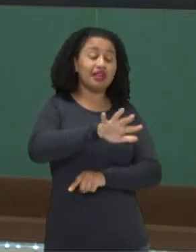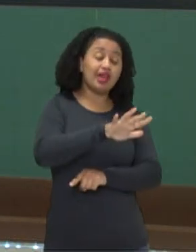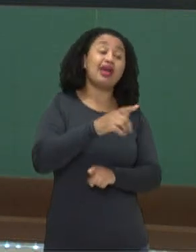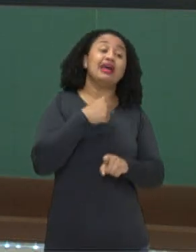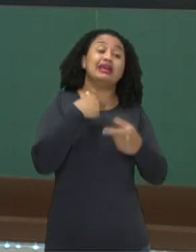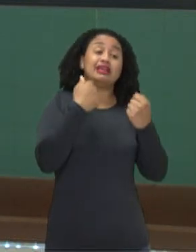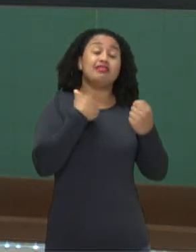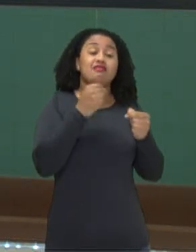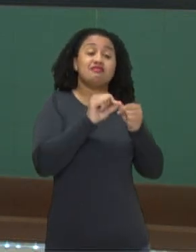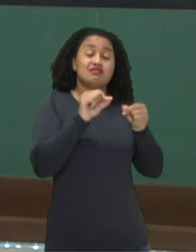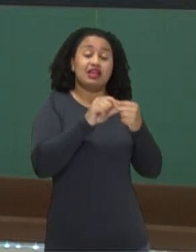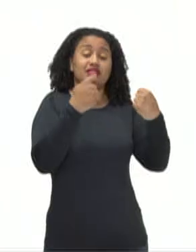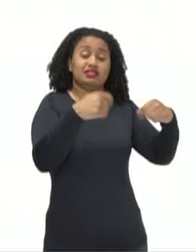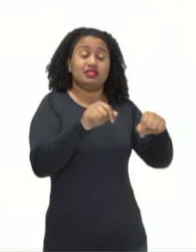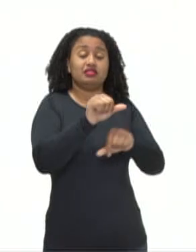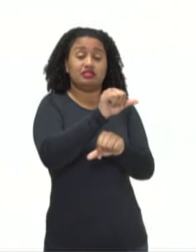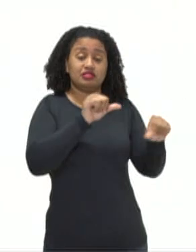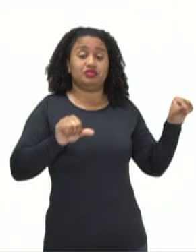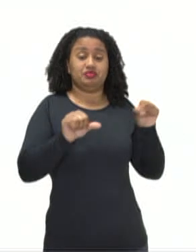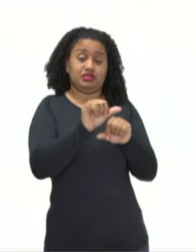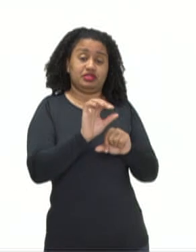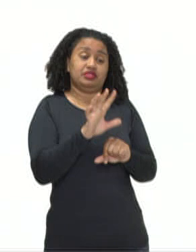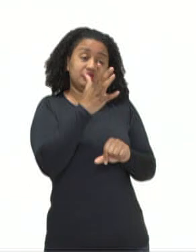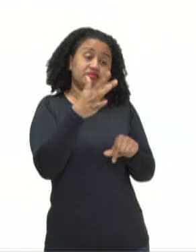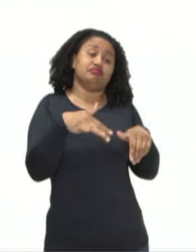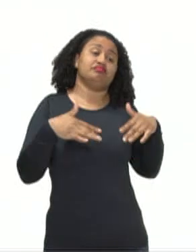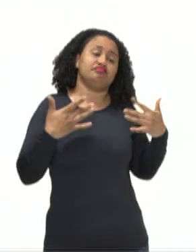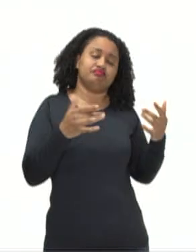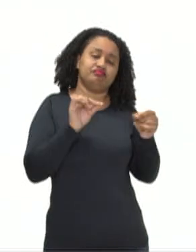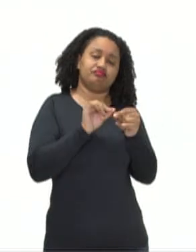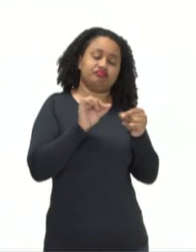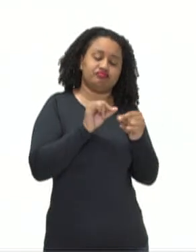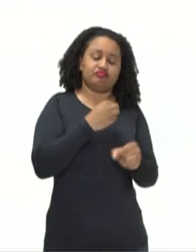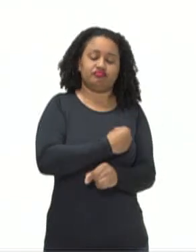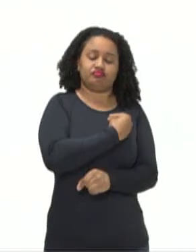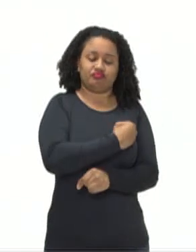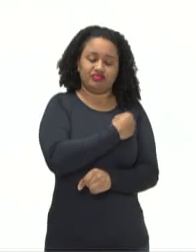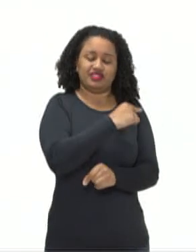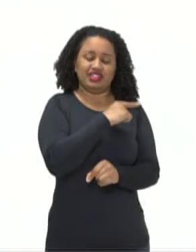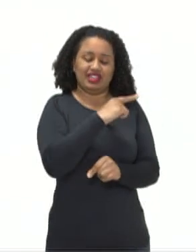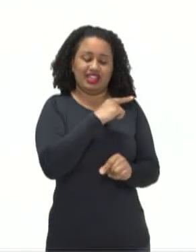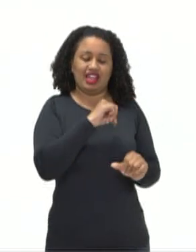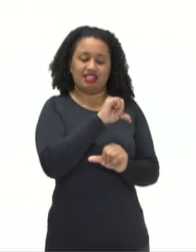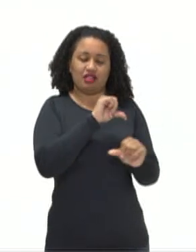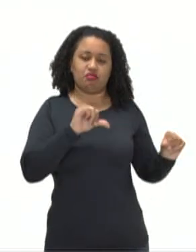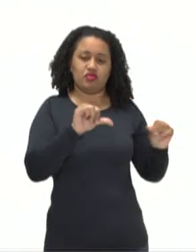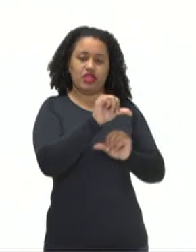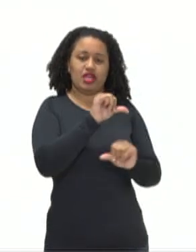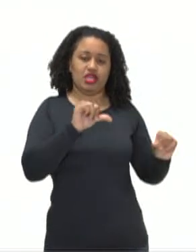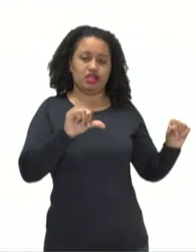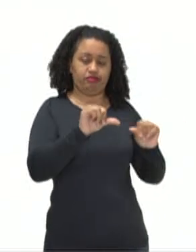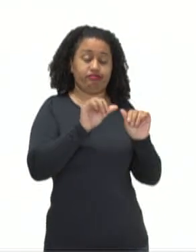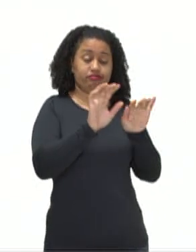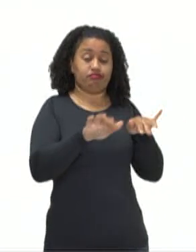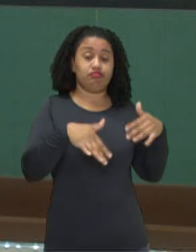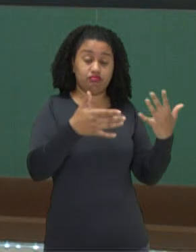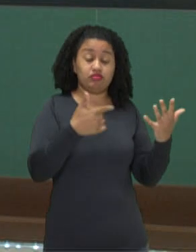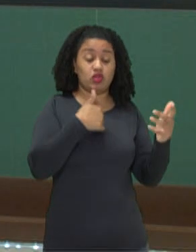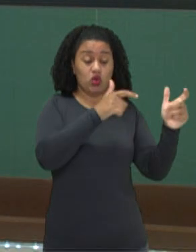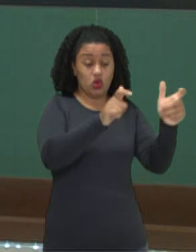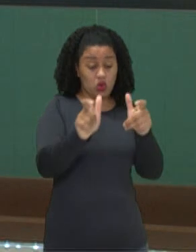modificações aconteçam, fazendo com que o ser vivo sofra mudanças. Então, o próprio